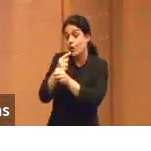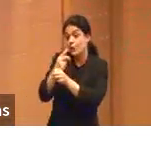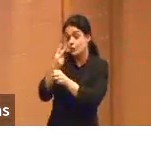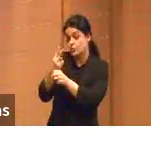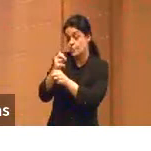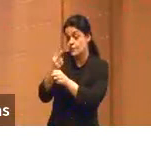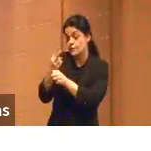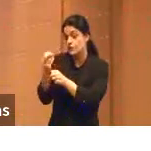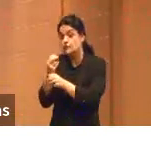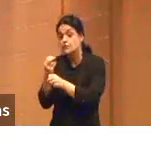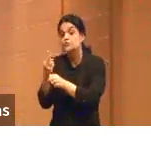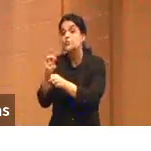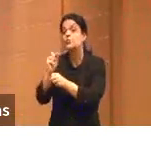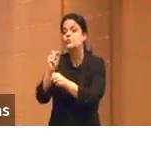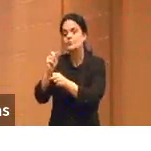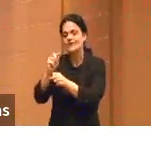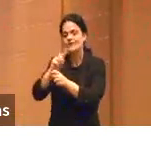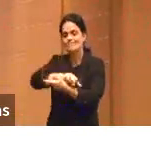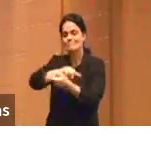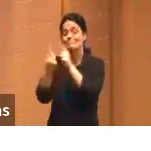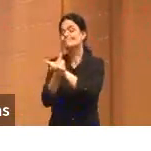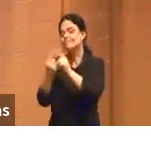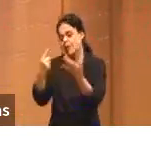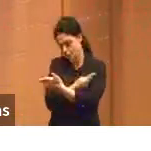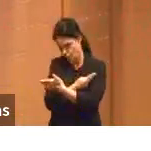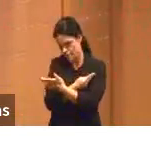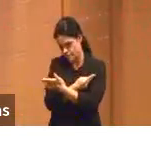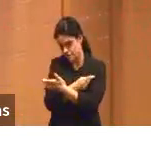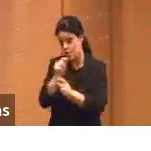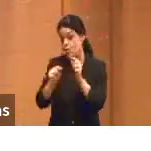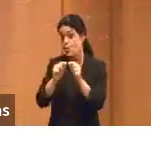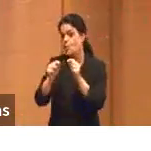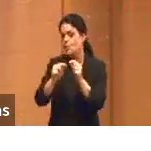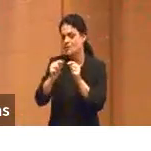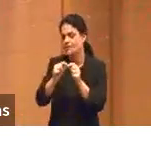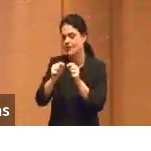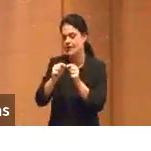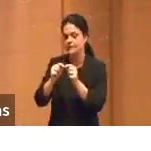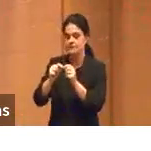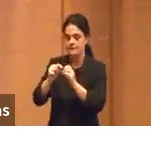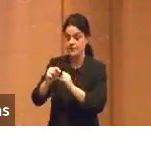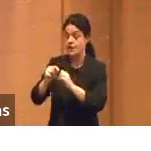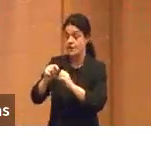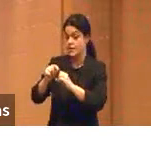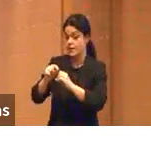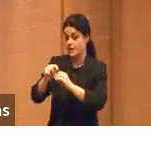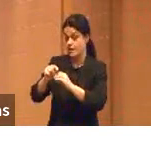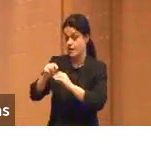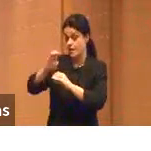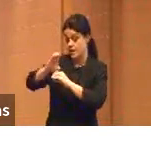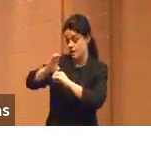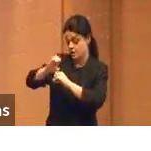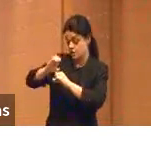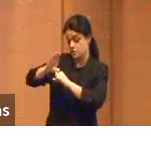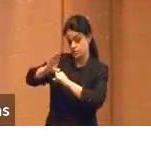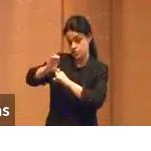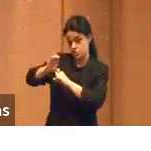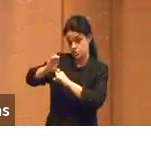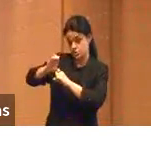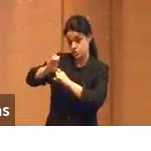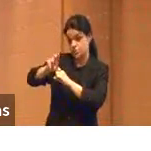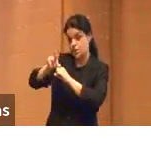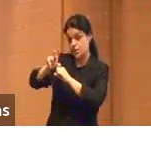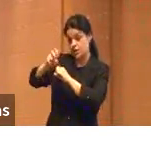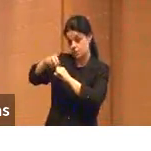GPT vai causar, então, na educação? Essa é a pergunta que a gente precisa responder. Ou pelo menos se preparar para